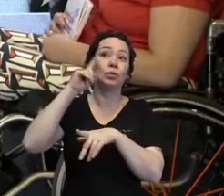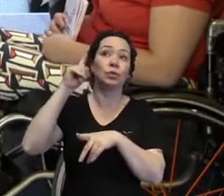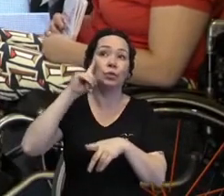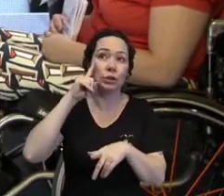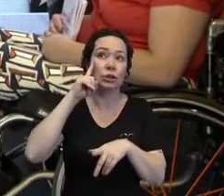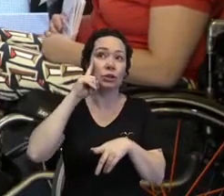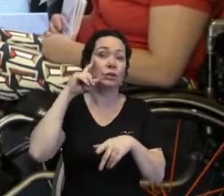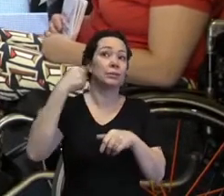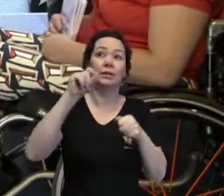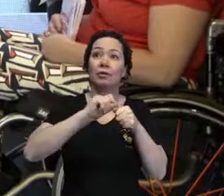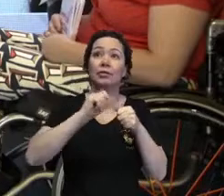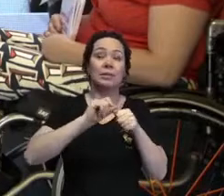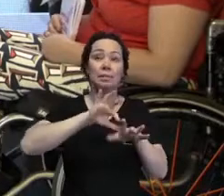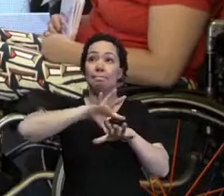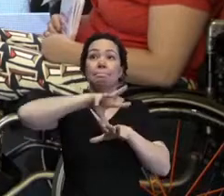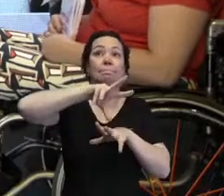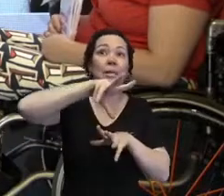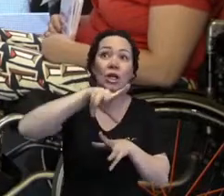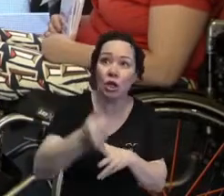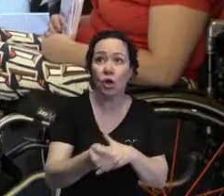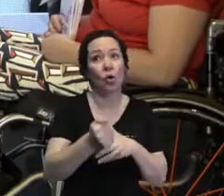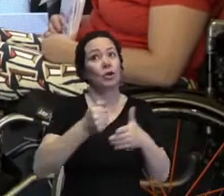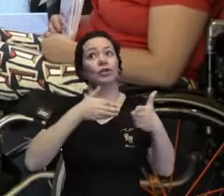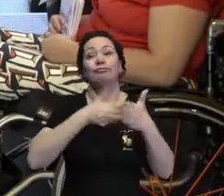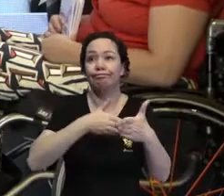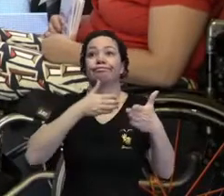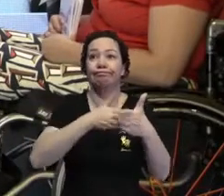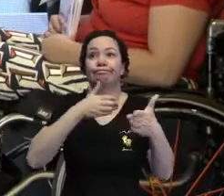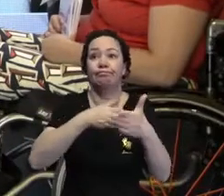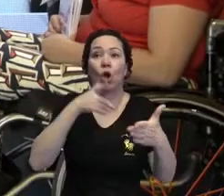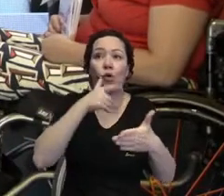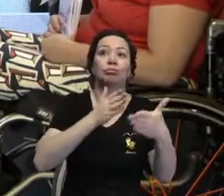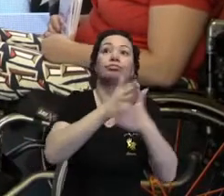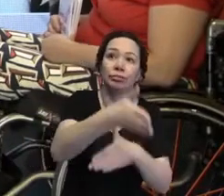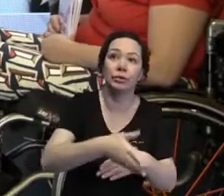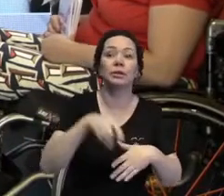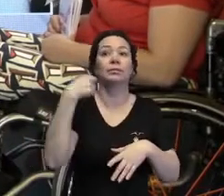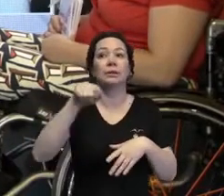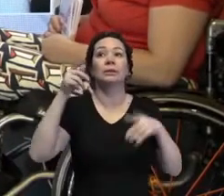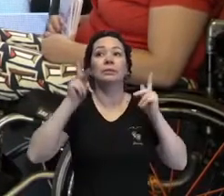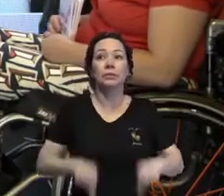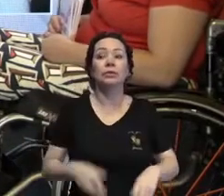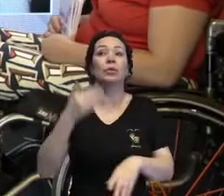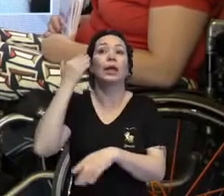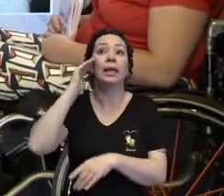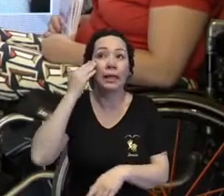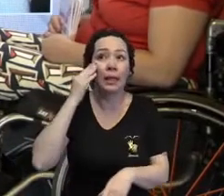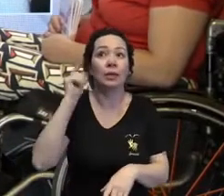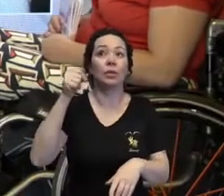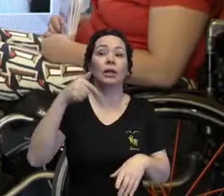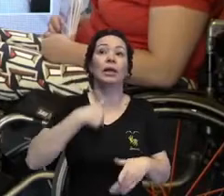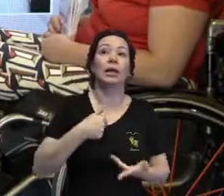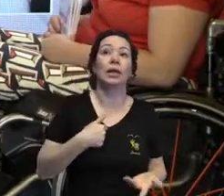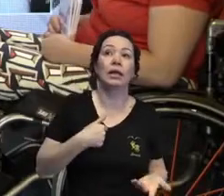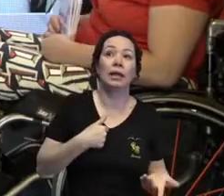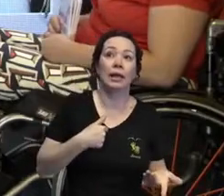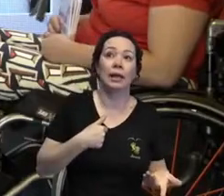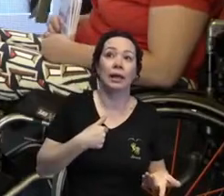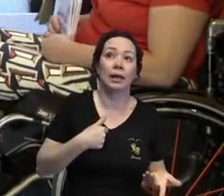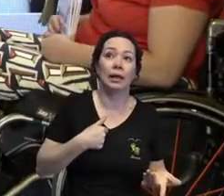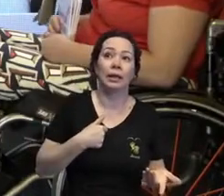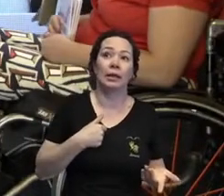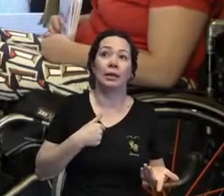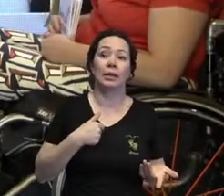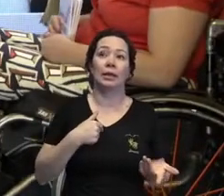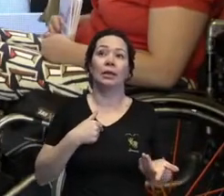milhões de barreiras. Então, mas o que é que as pessoas preferem? Preferem dizer que eu sou uma guerreira, porque ultrapassa